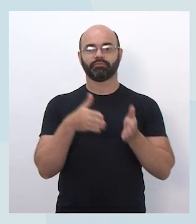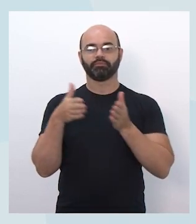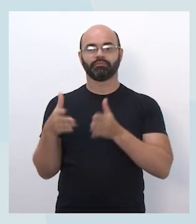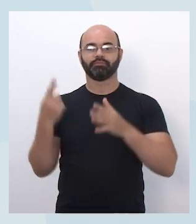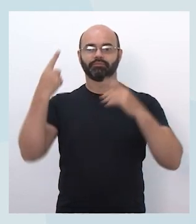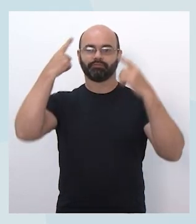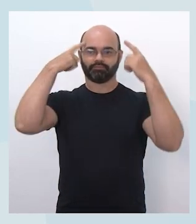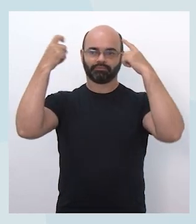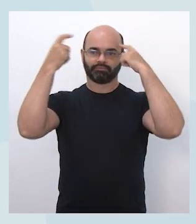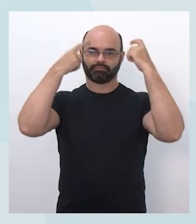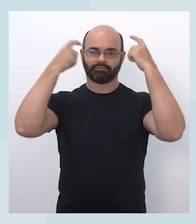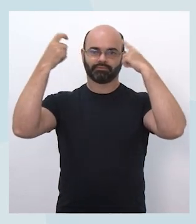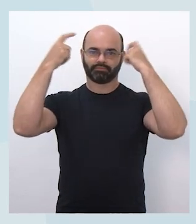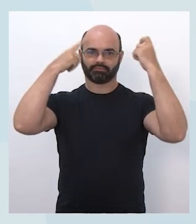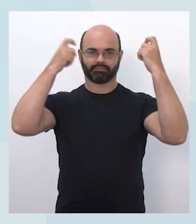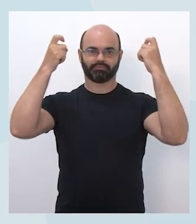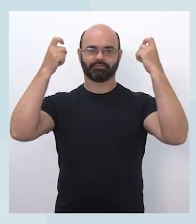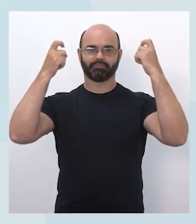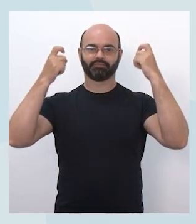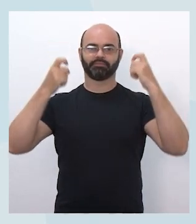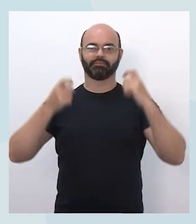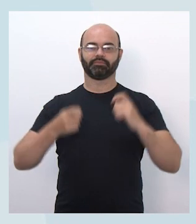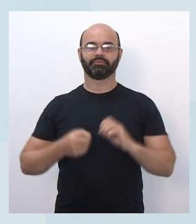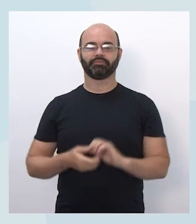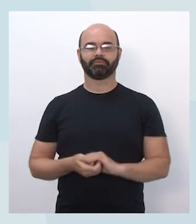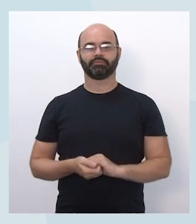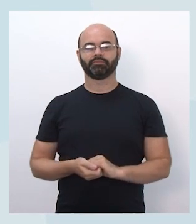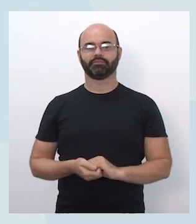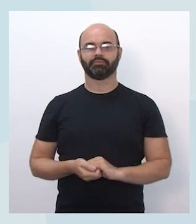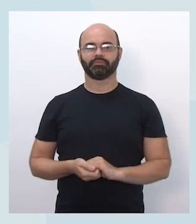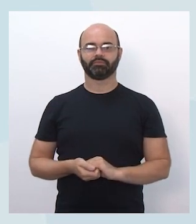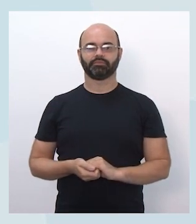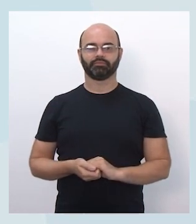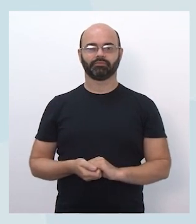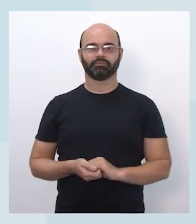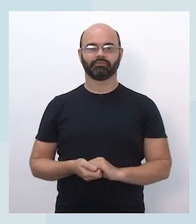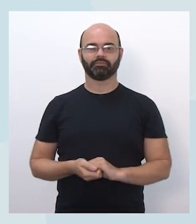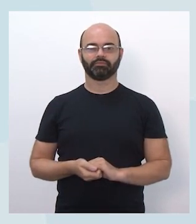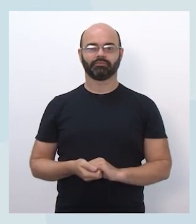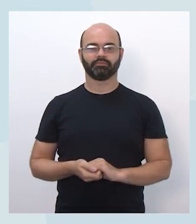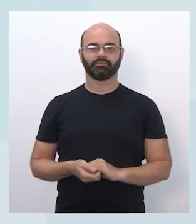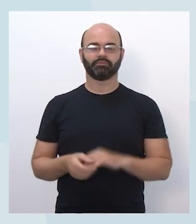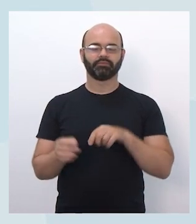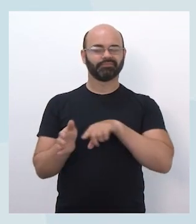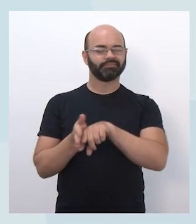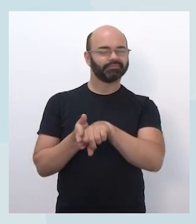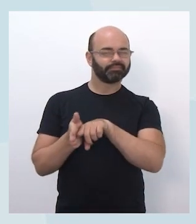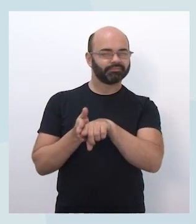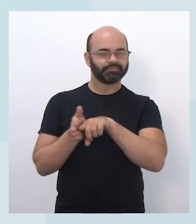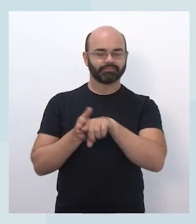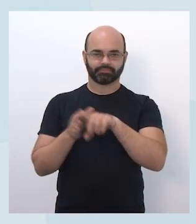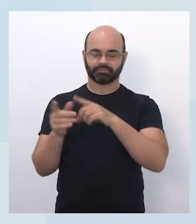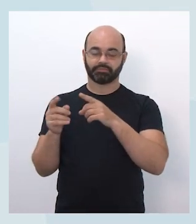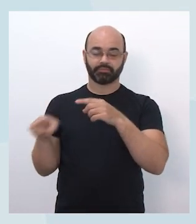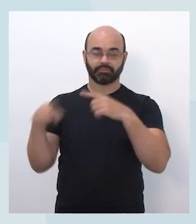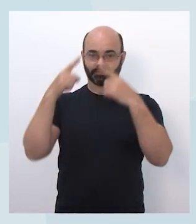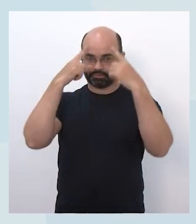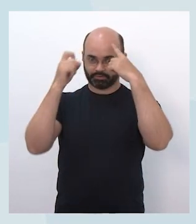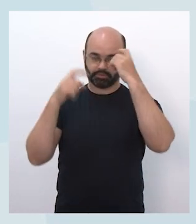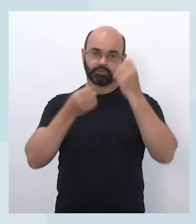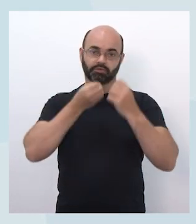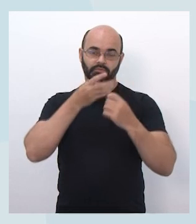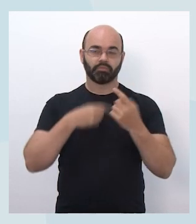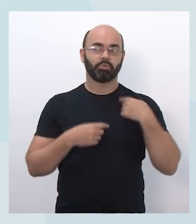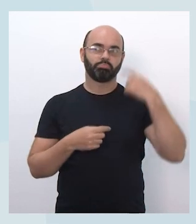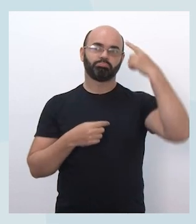criativos em que, a partir do estudo desse conhecimento sistematizado, o estudante vai poder expandir sua capacidade de